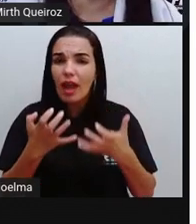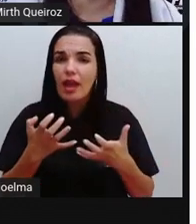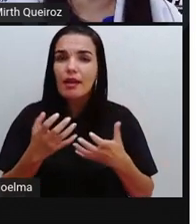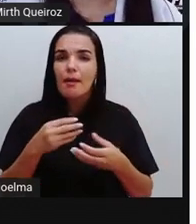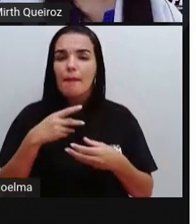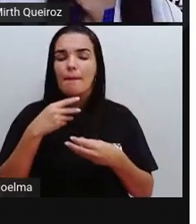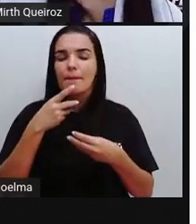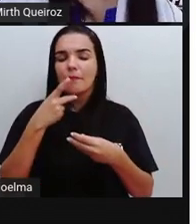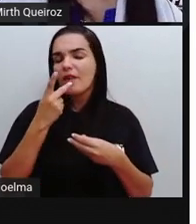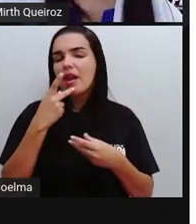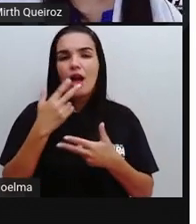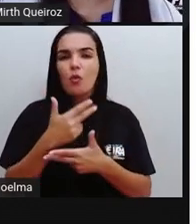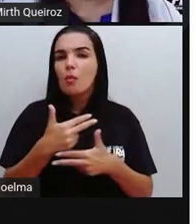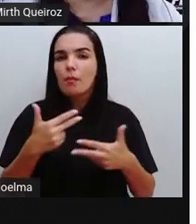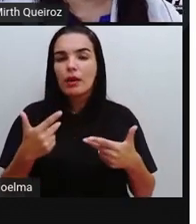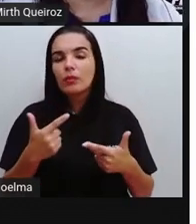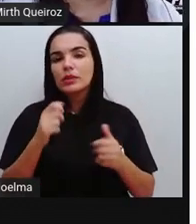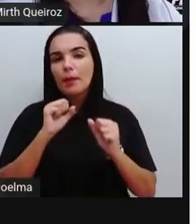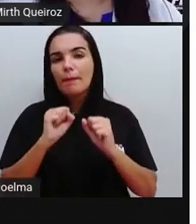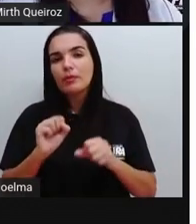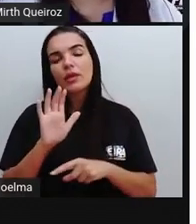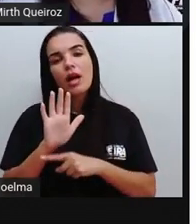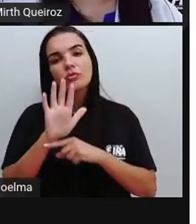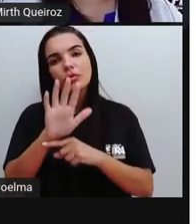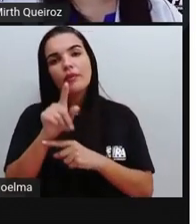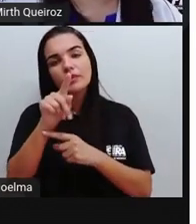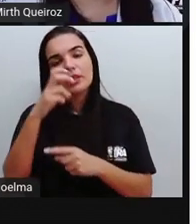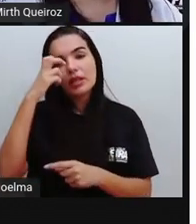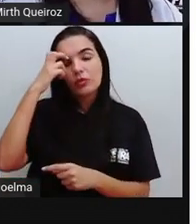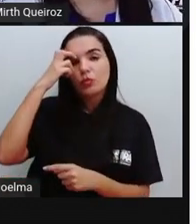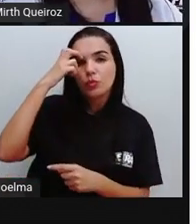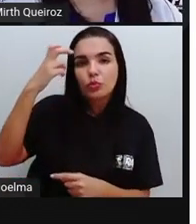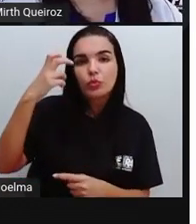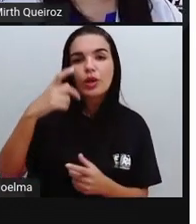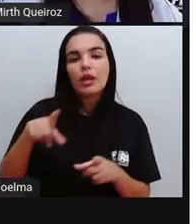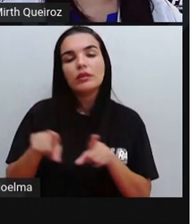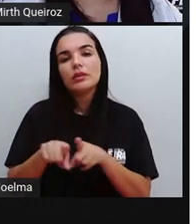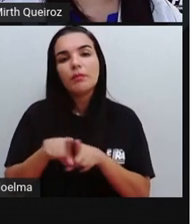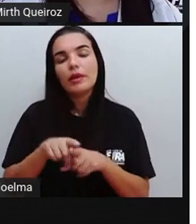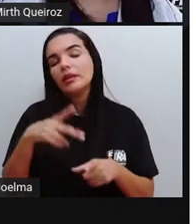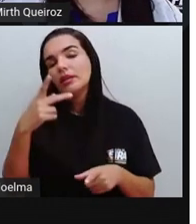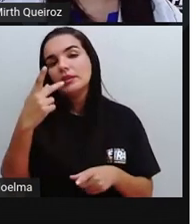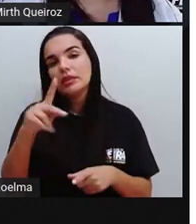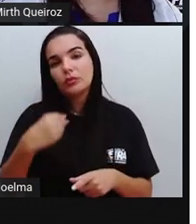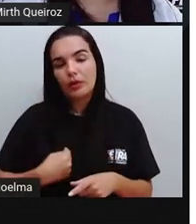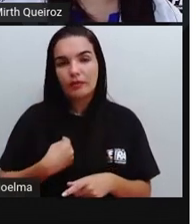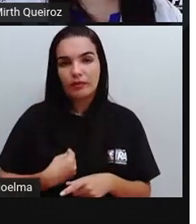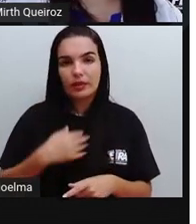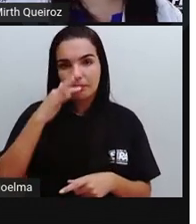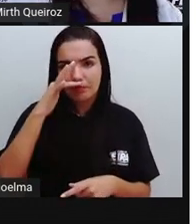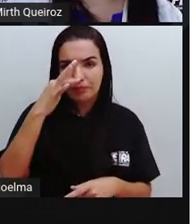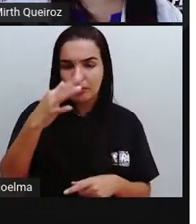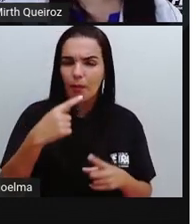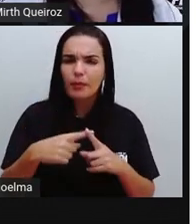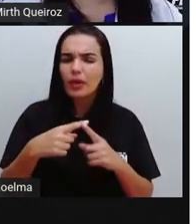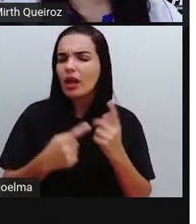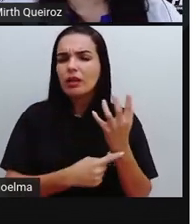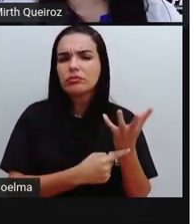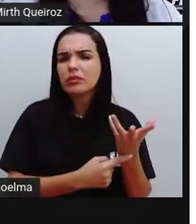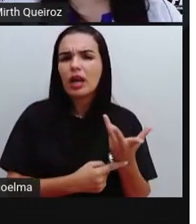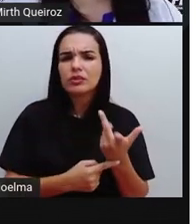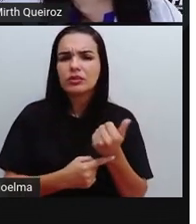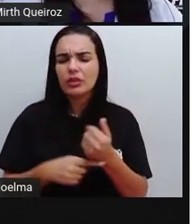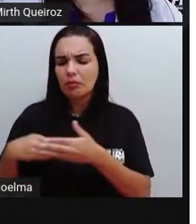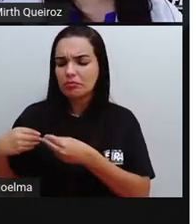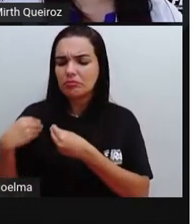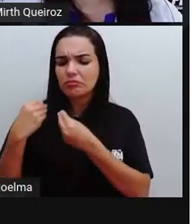uma casa. Vou pintar uma árvore. Vou pintar, não. Esses artistas, eles trazem ali algo por